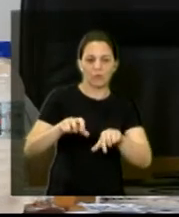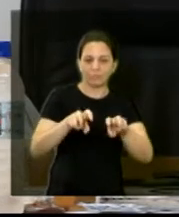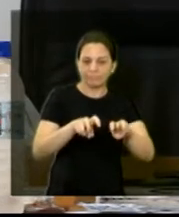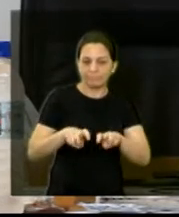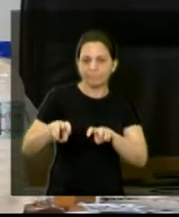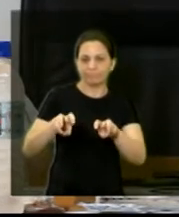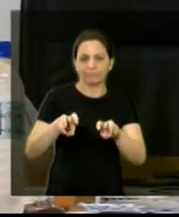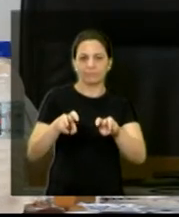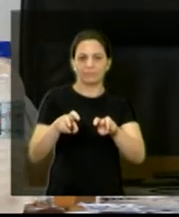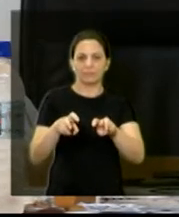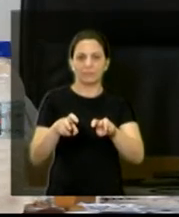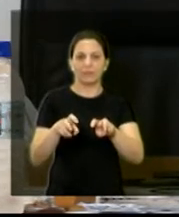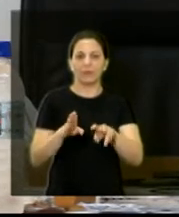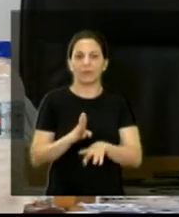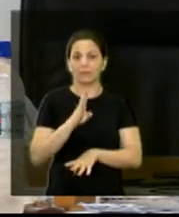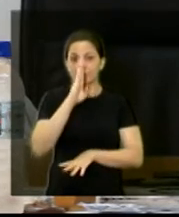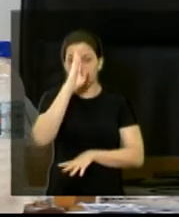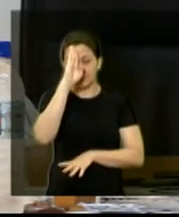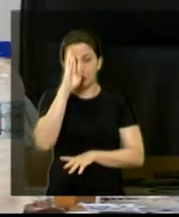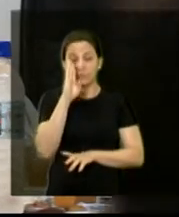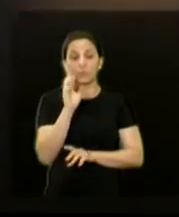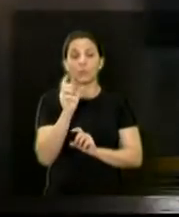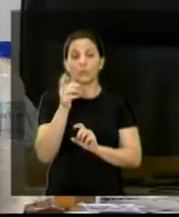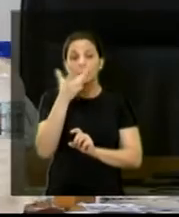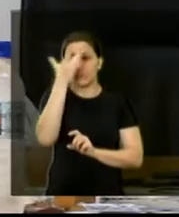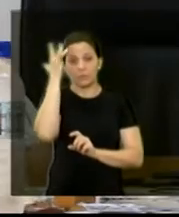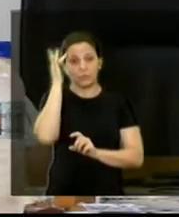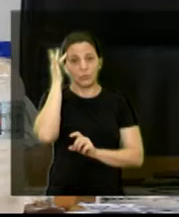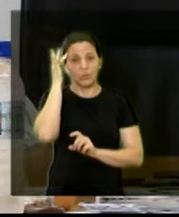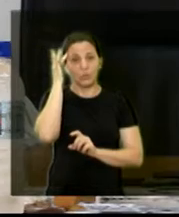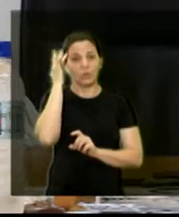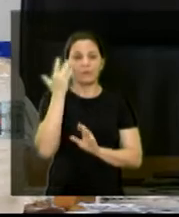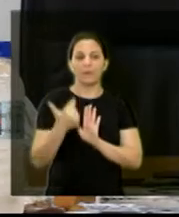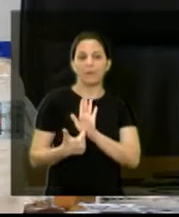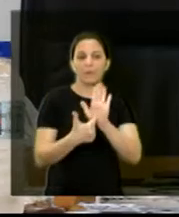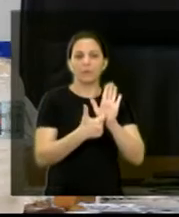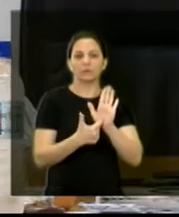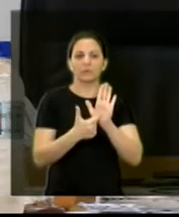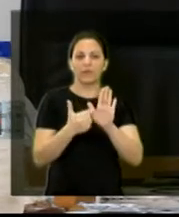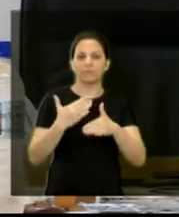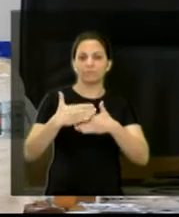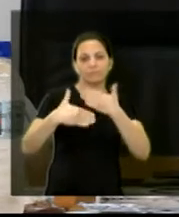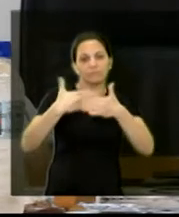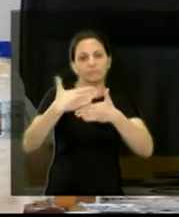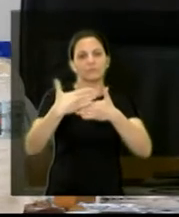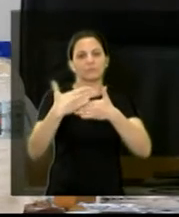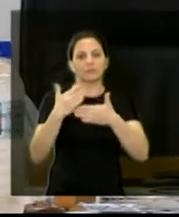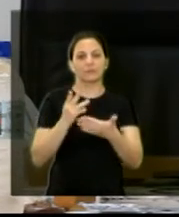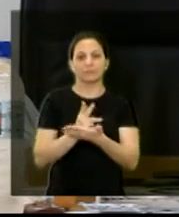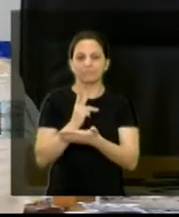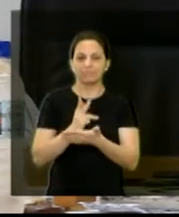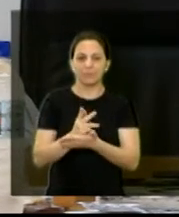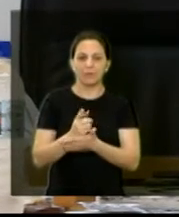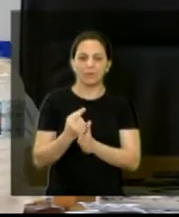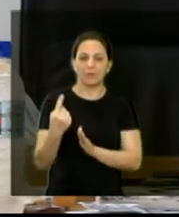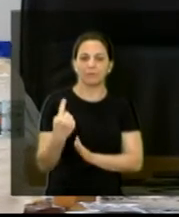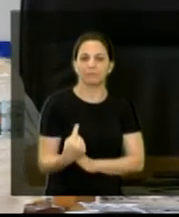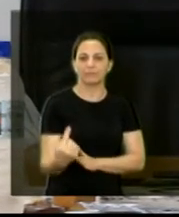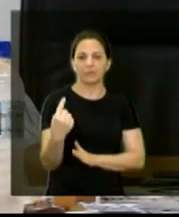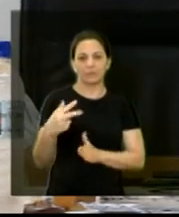Então, principalmente para quem vai estar na sequência, está fazendo a exposição, que já venham. Sento aqui, tem...